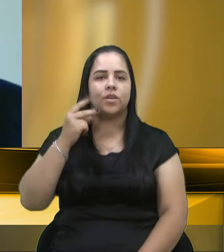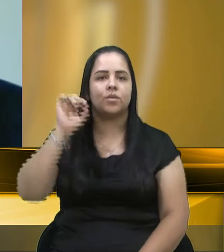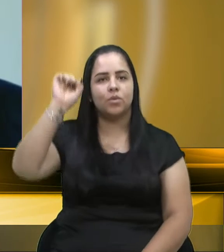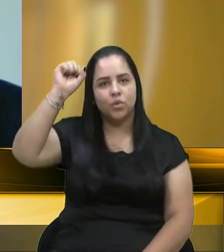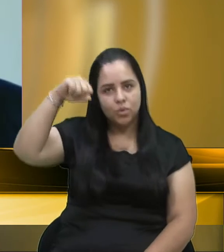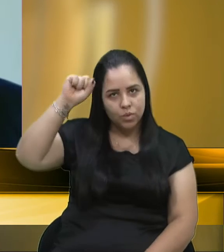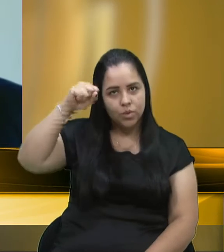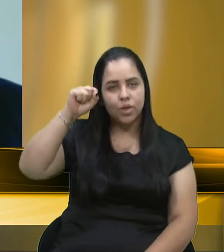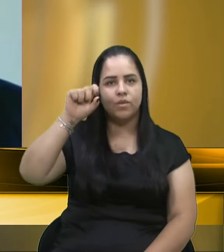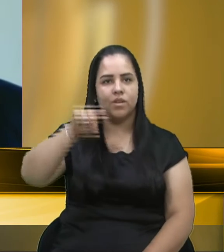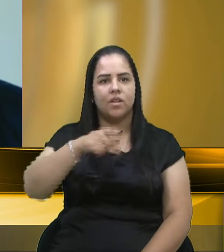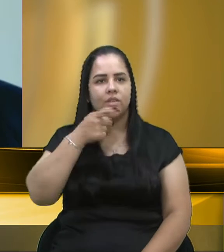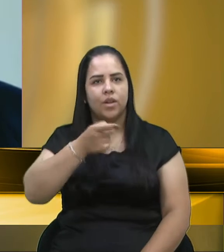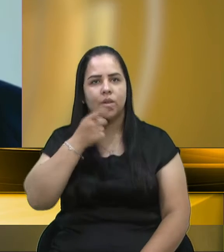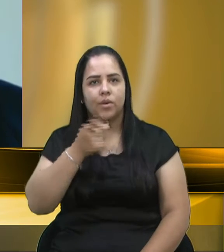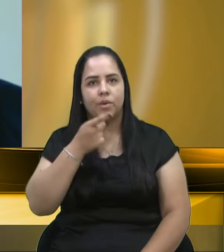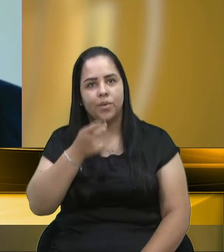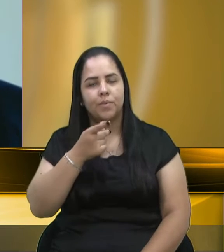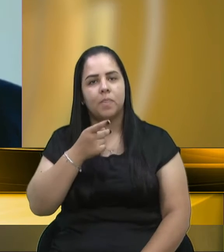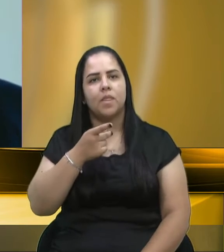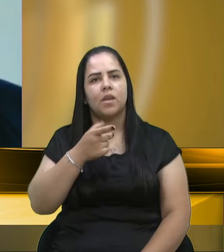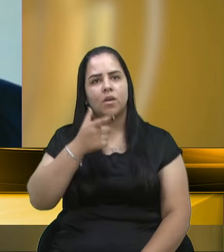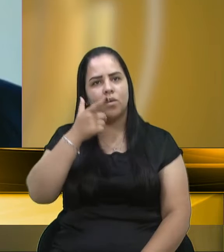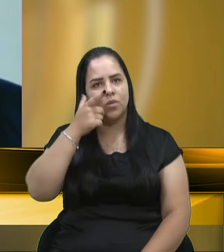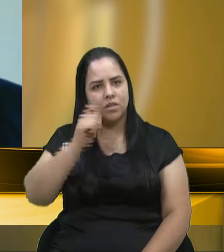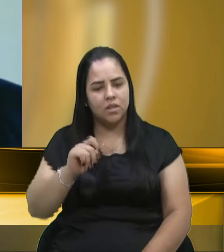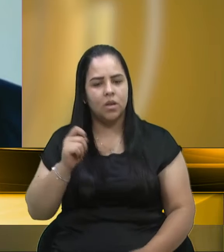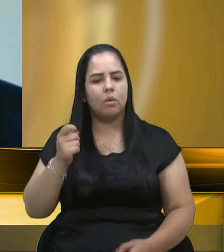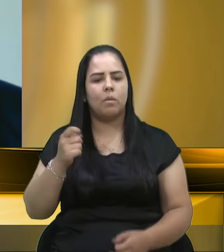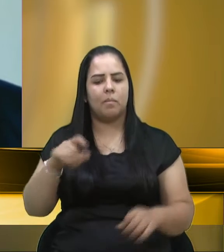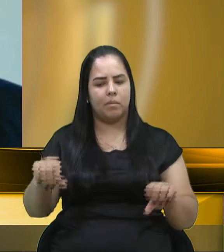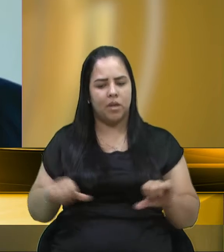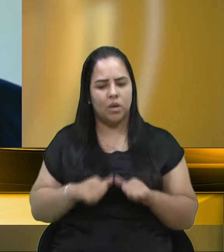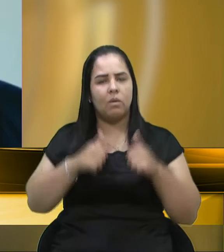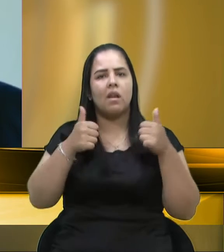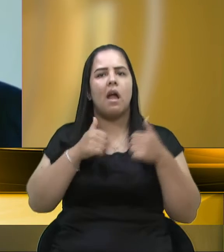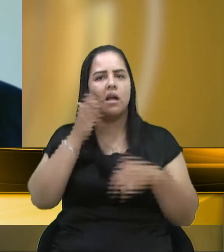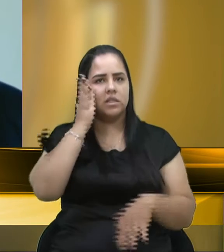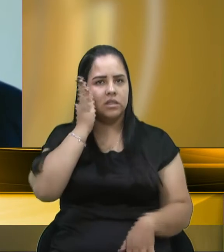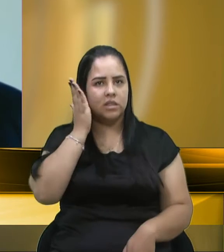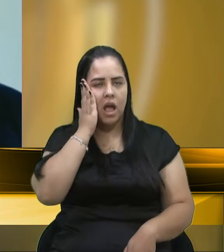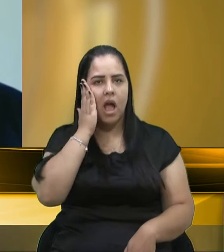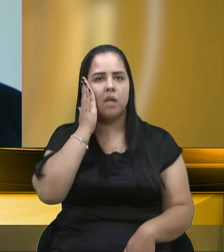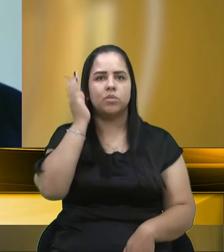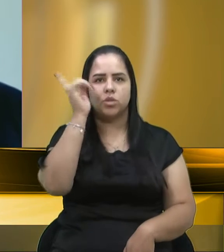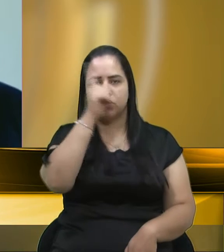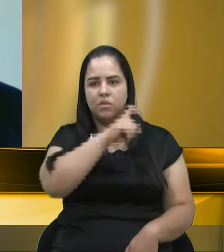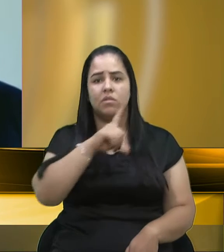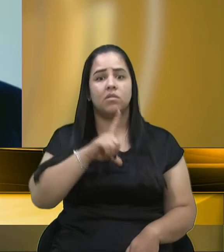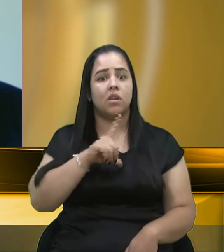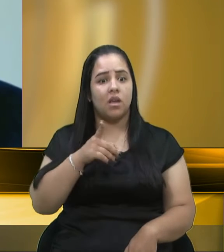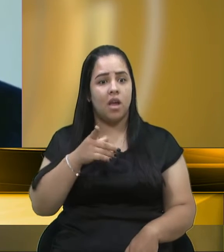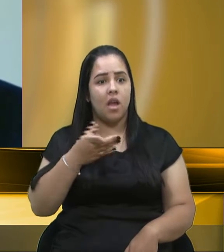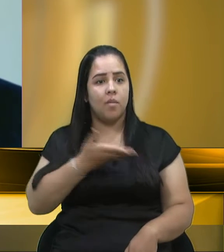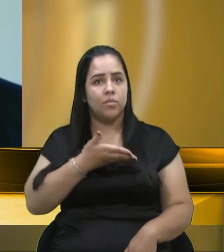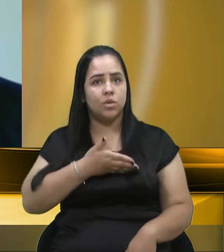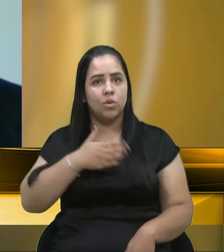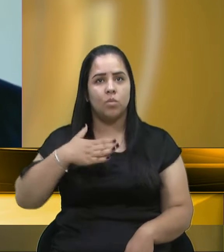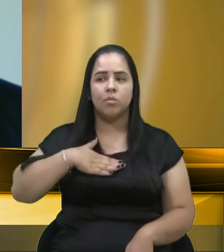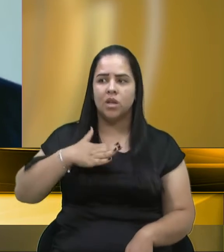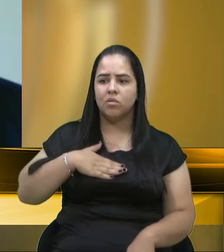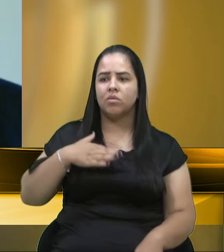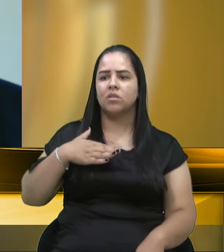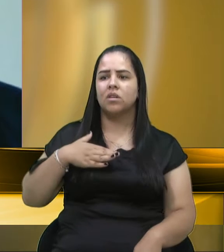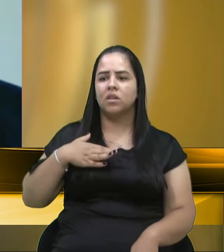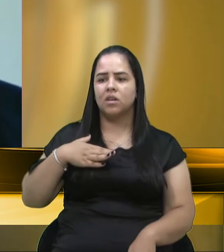infelizmente, e graças a Deus, se recuperou, passou por essa situação. Eu tenho amigos meus que agora estão internados esperando um leito de